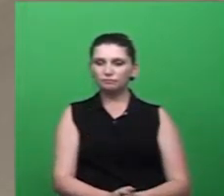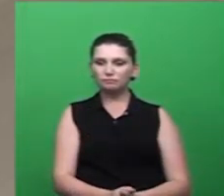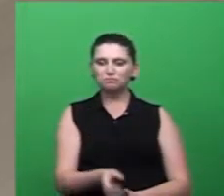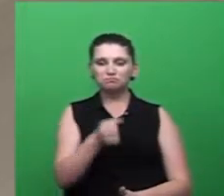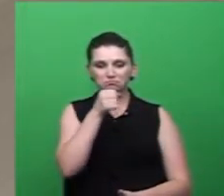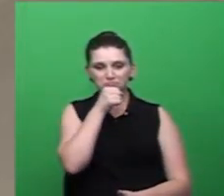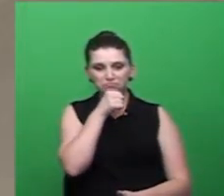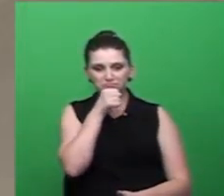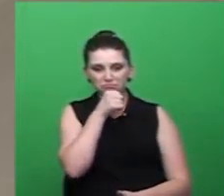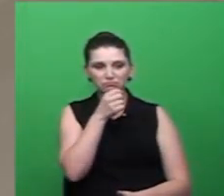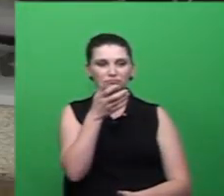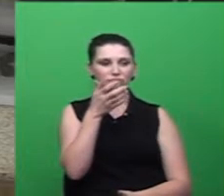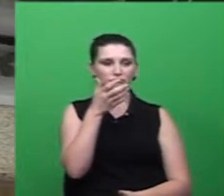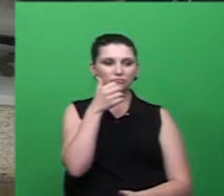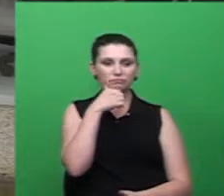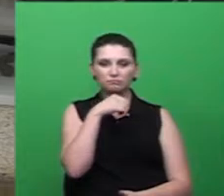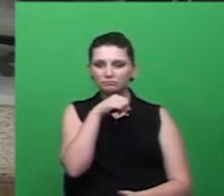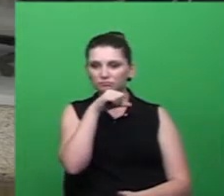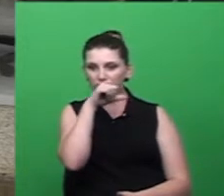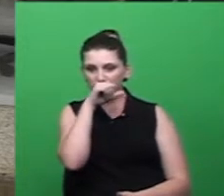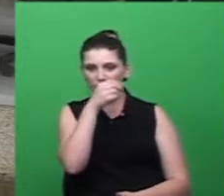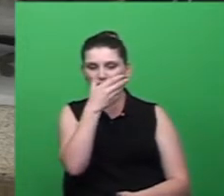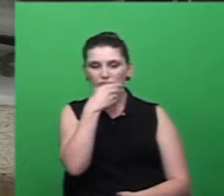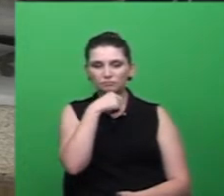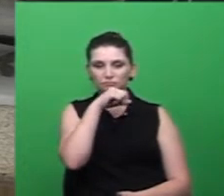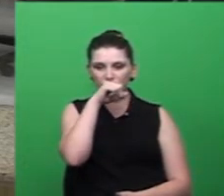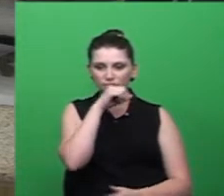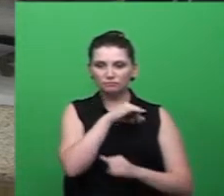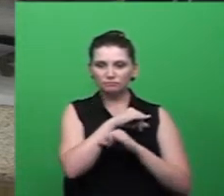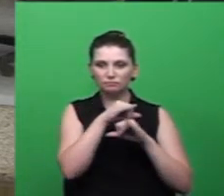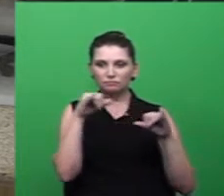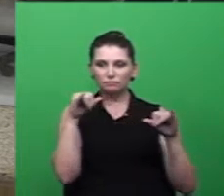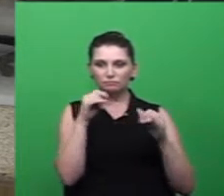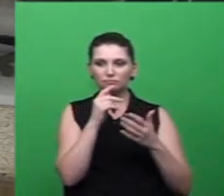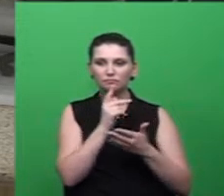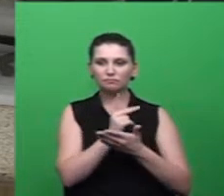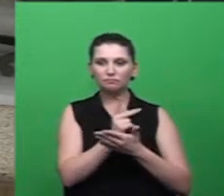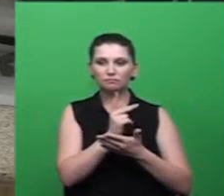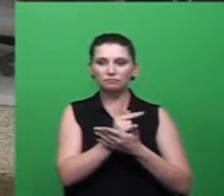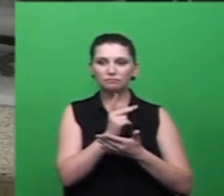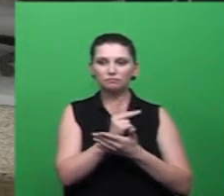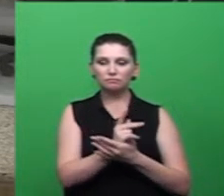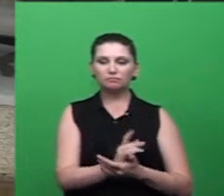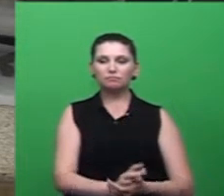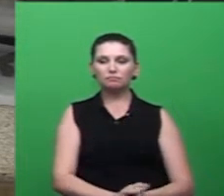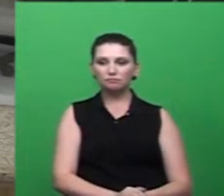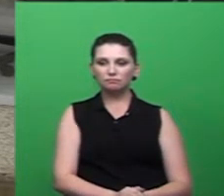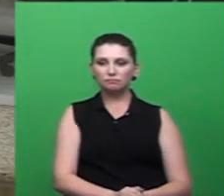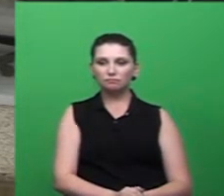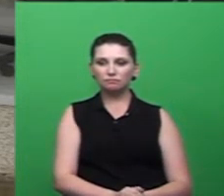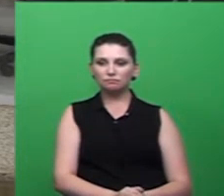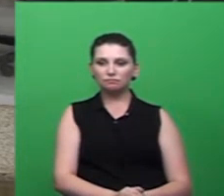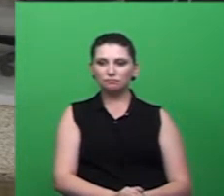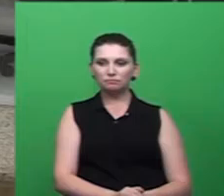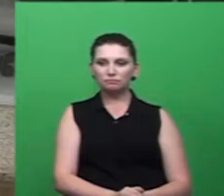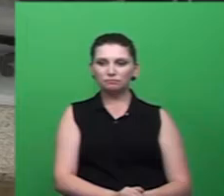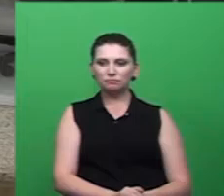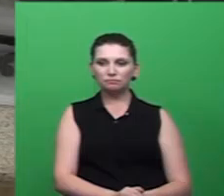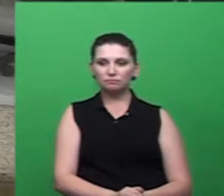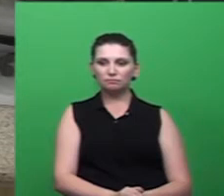pais, para os irmãos, e essa informação se multiplicando dentro da nossa cidade. Então, é um